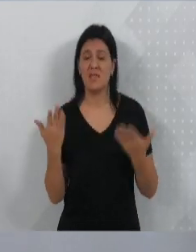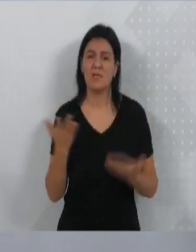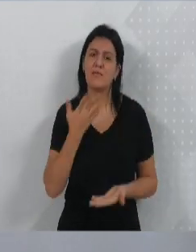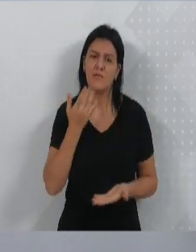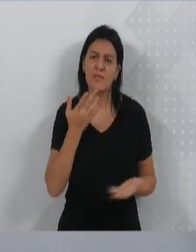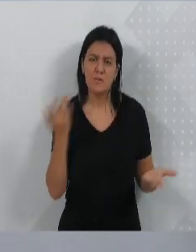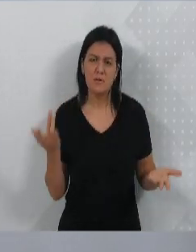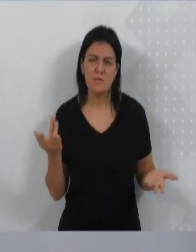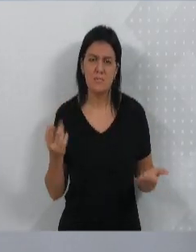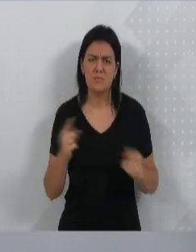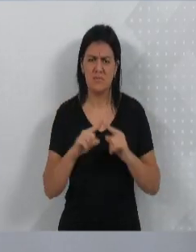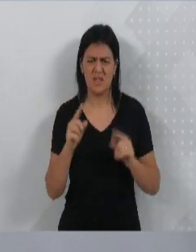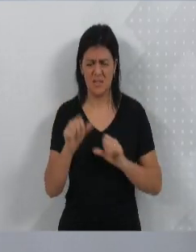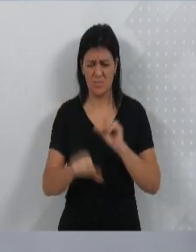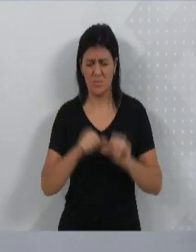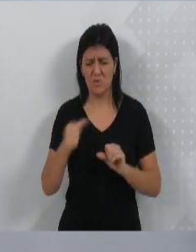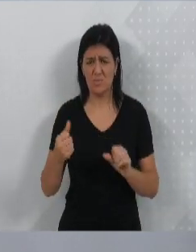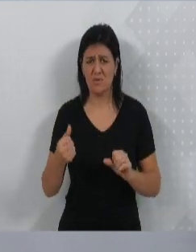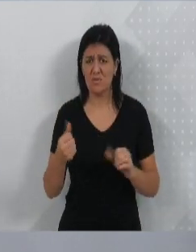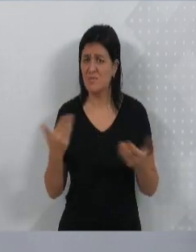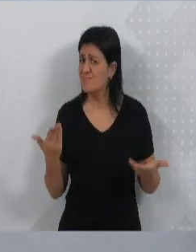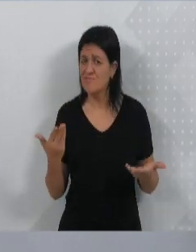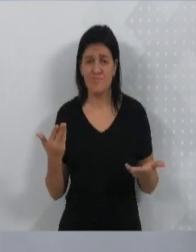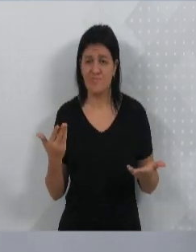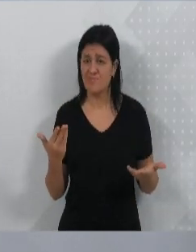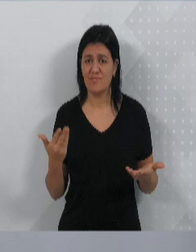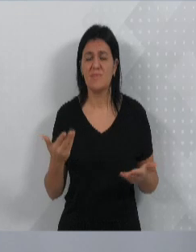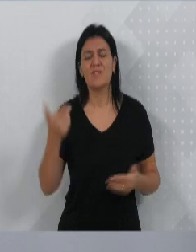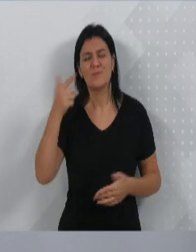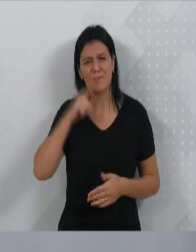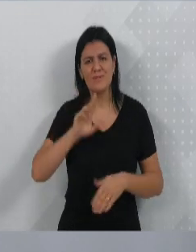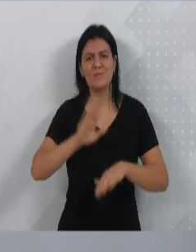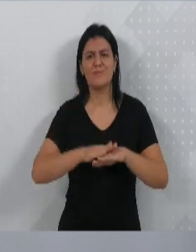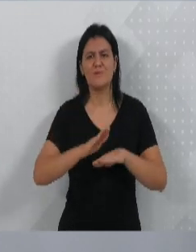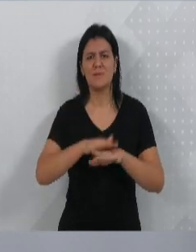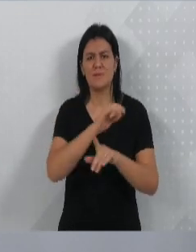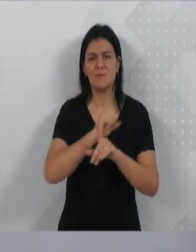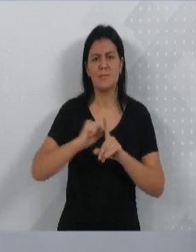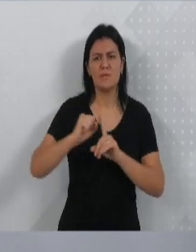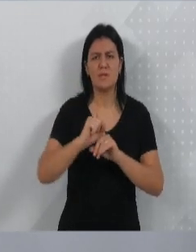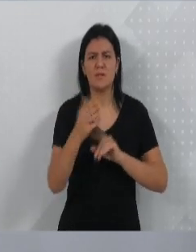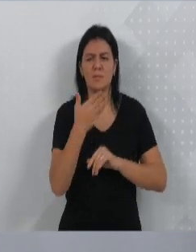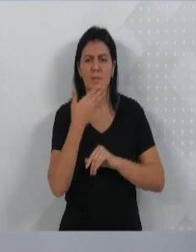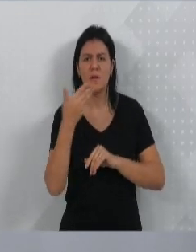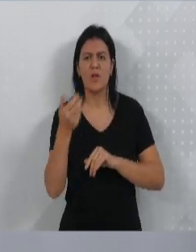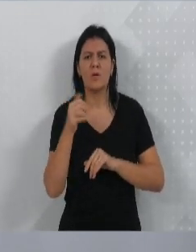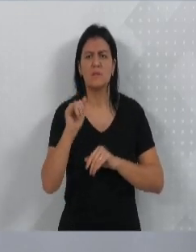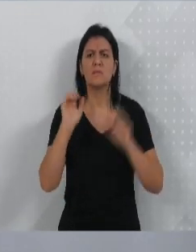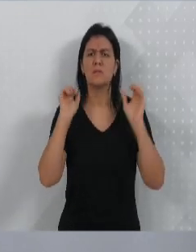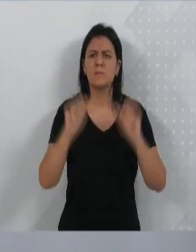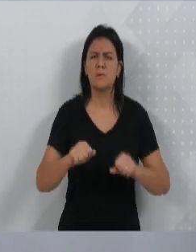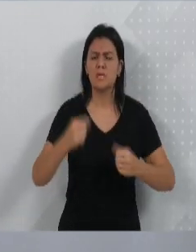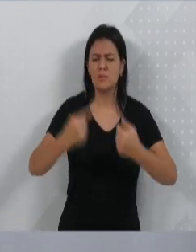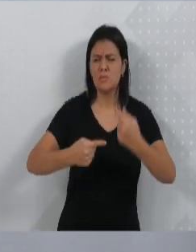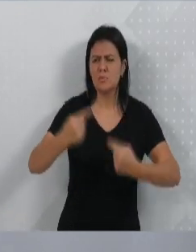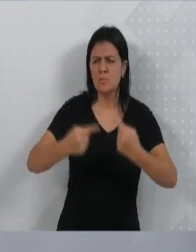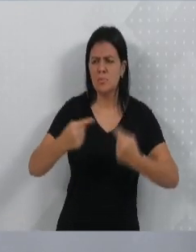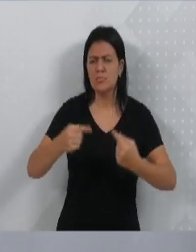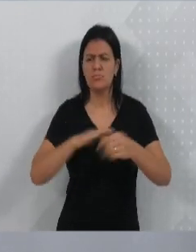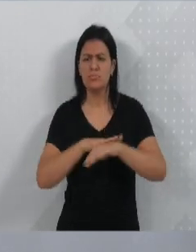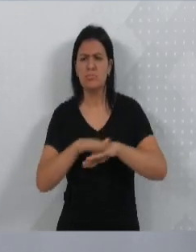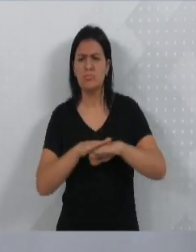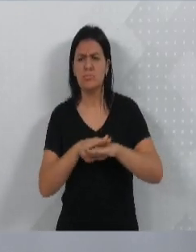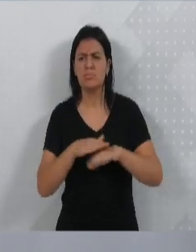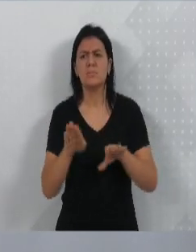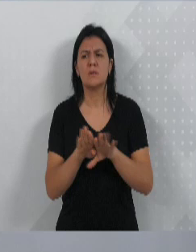fácil, mas não muda a realidade de ninguém. A gente só consegue fazer a sociedade ir para frente quando a gente tem a capacidade de dialogar, a capacidade de